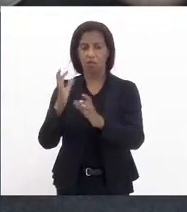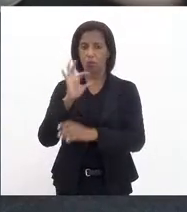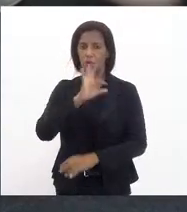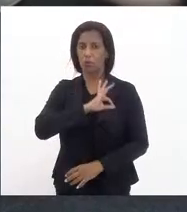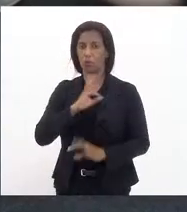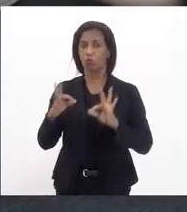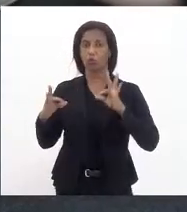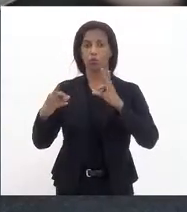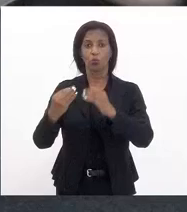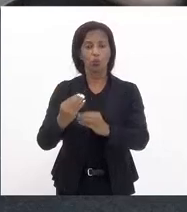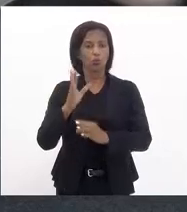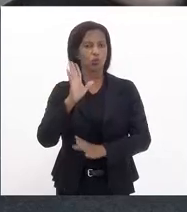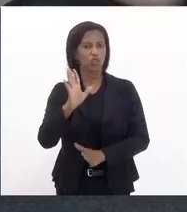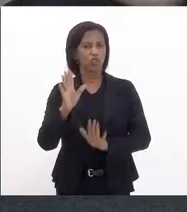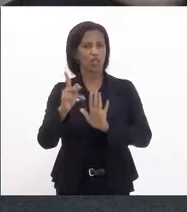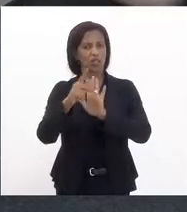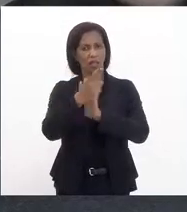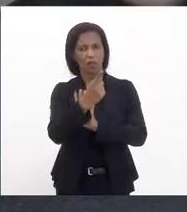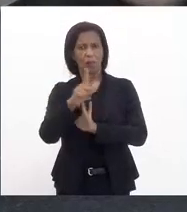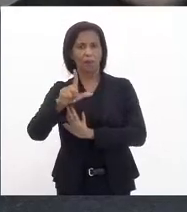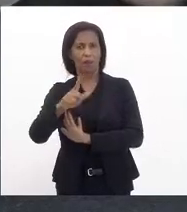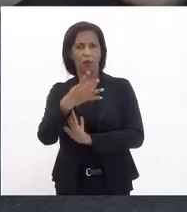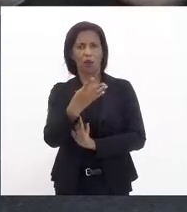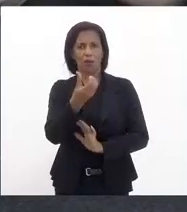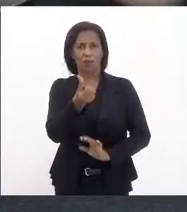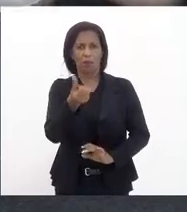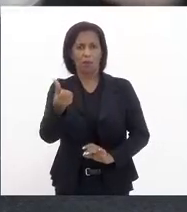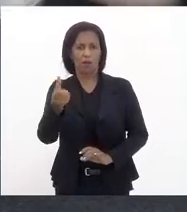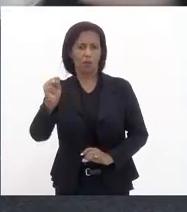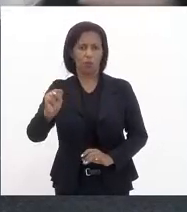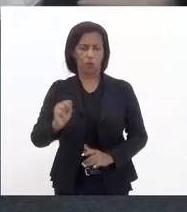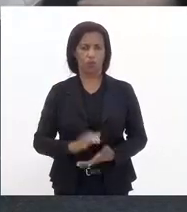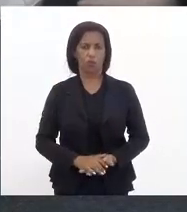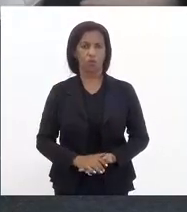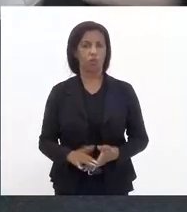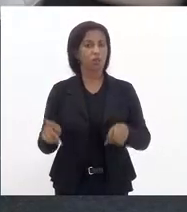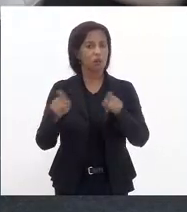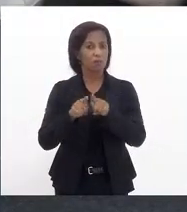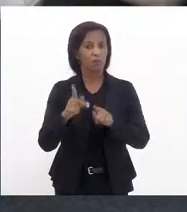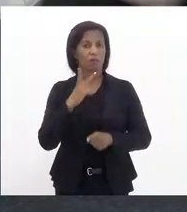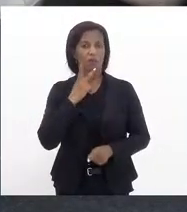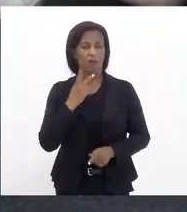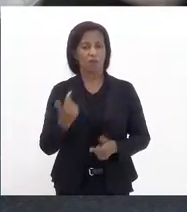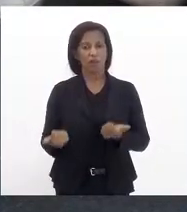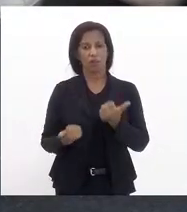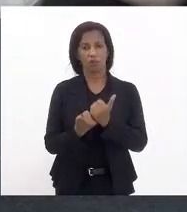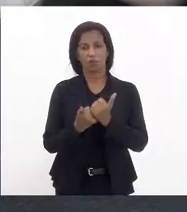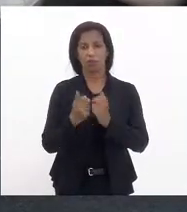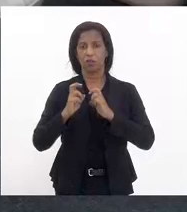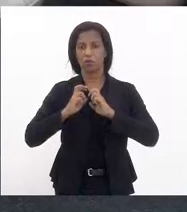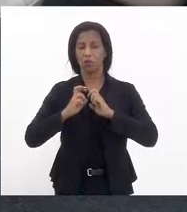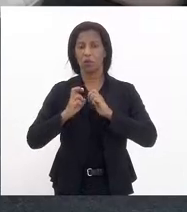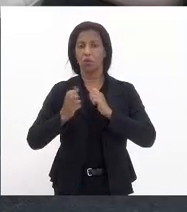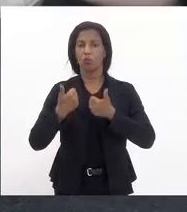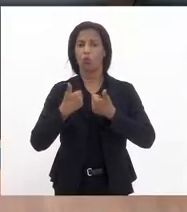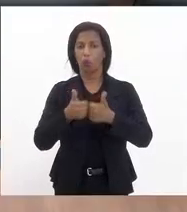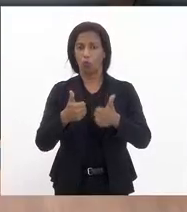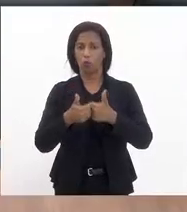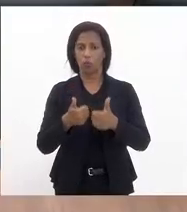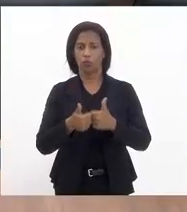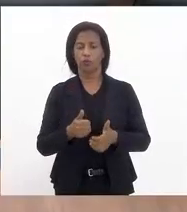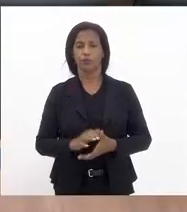tudo aquilo que estava no projeto de lei 4668 que também fala do auxílio transporte muito obrigado